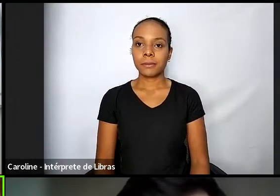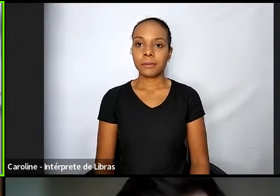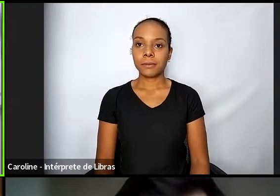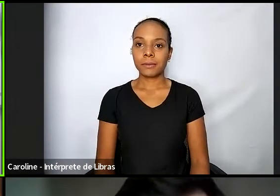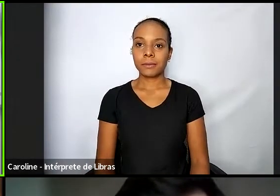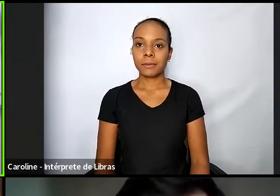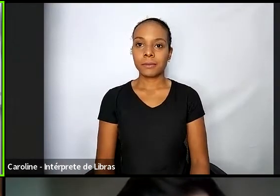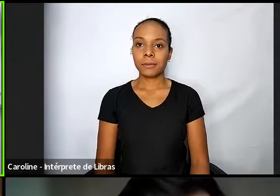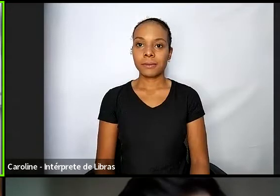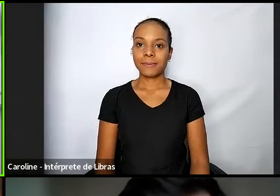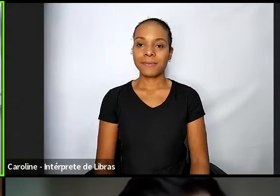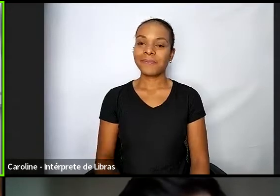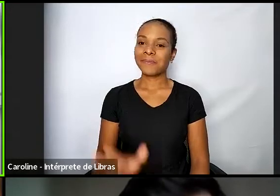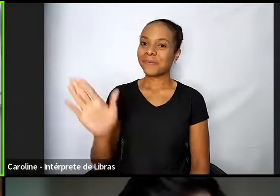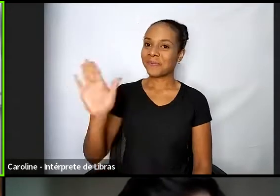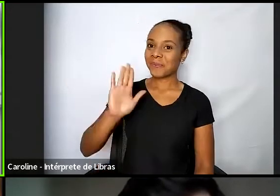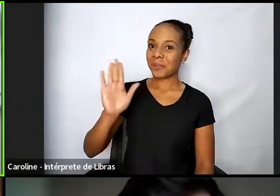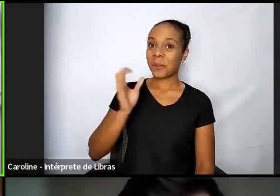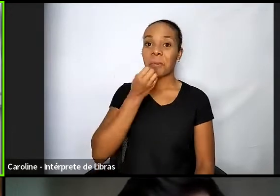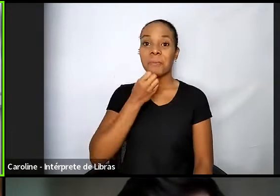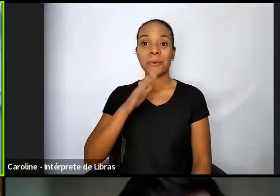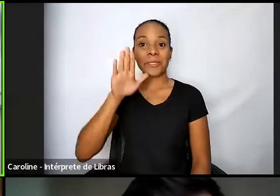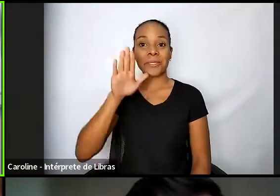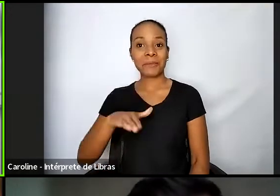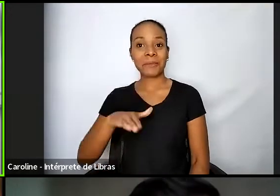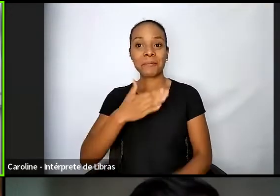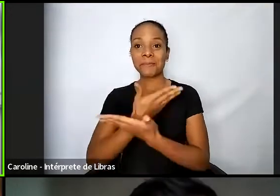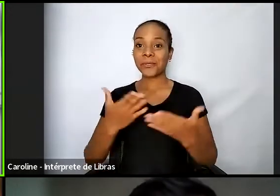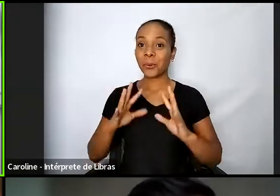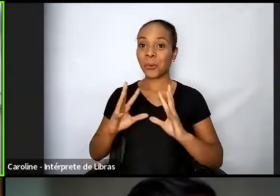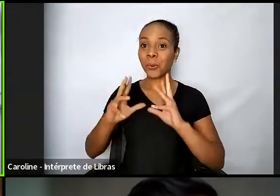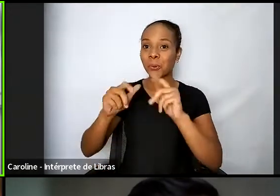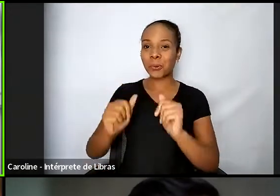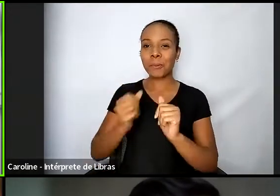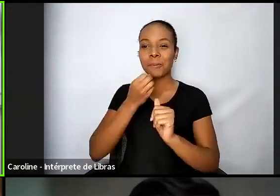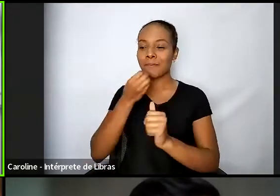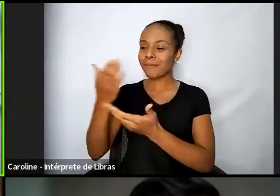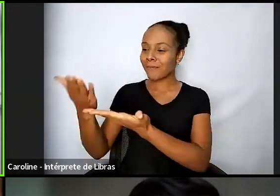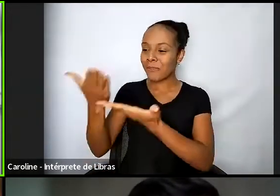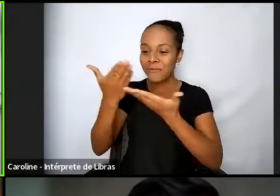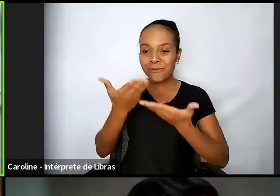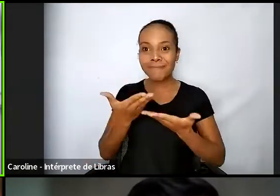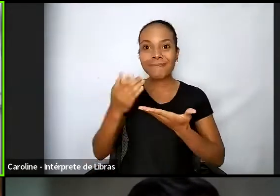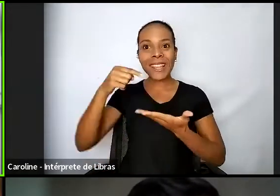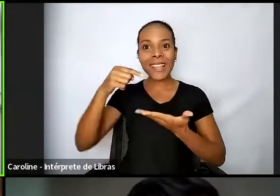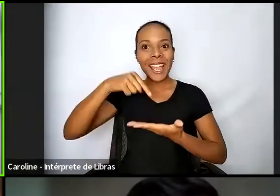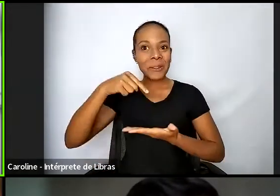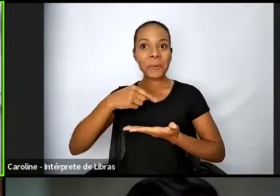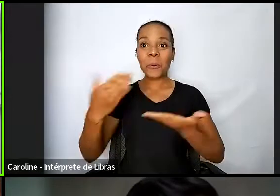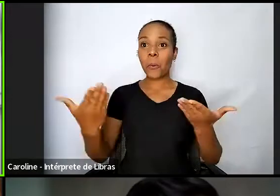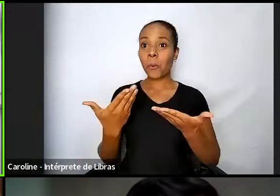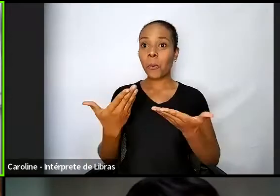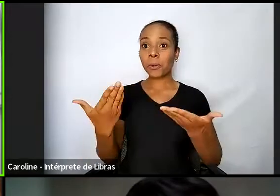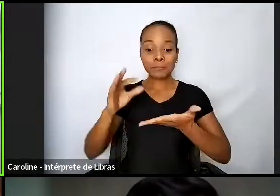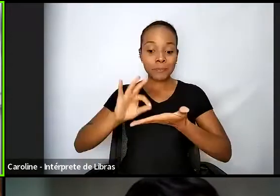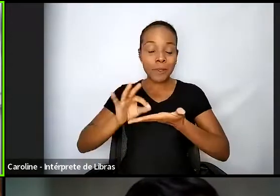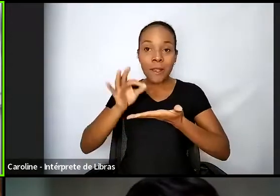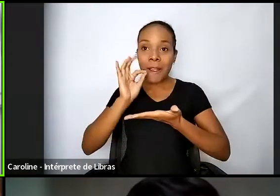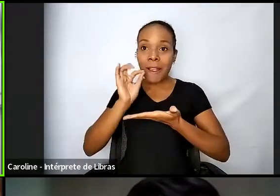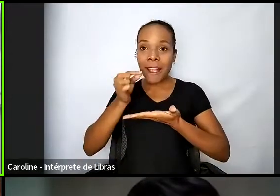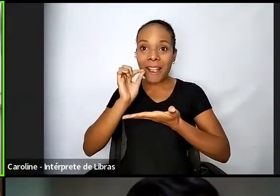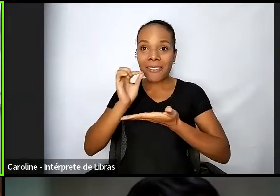Boa tarde a todas e a todos. Sejam muito bem-vindos ao primeiro Cine Café de 2022,